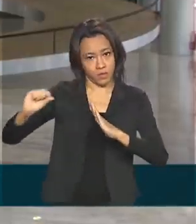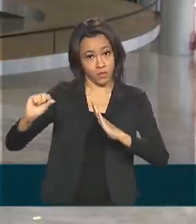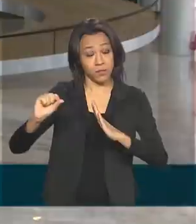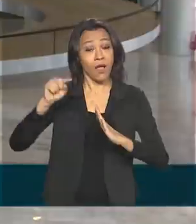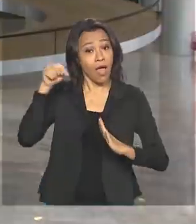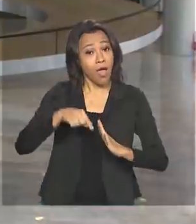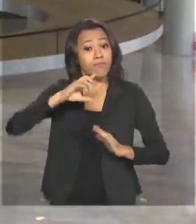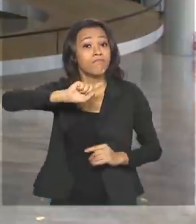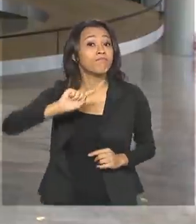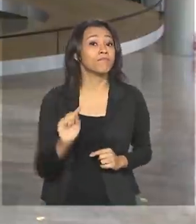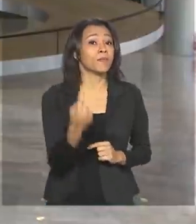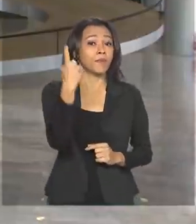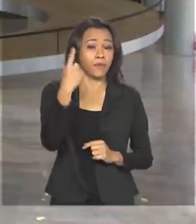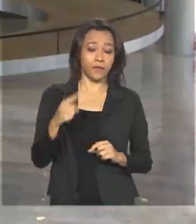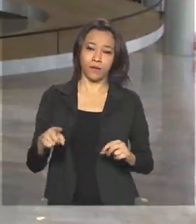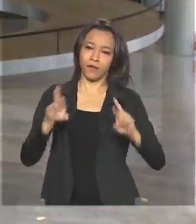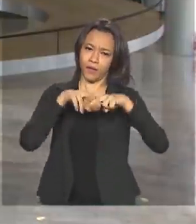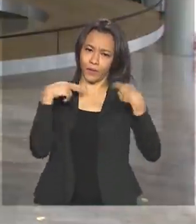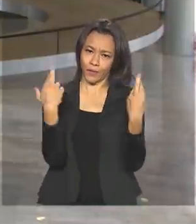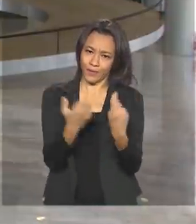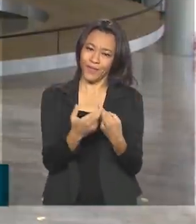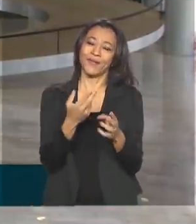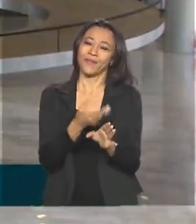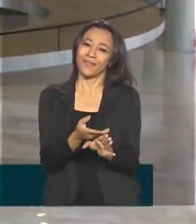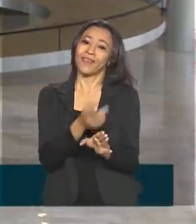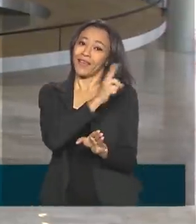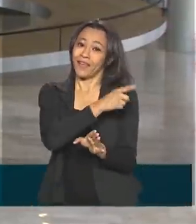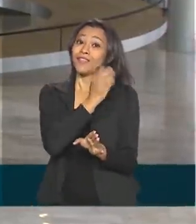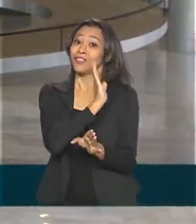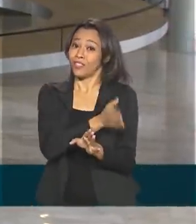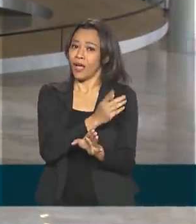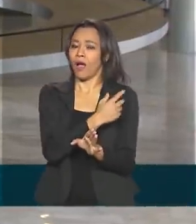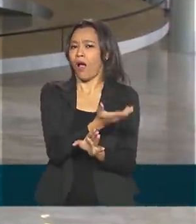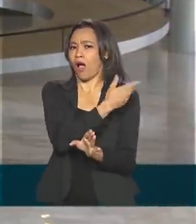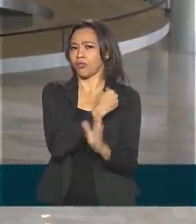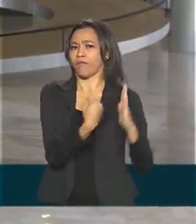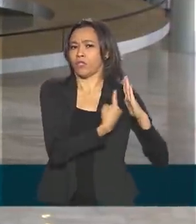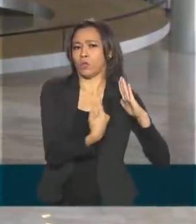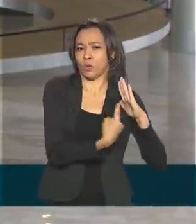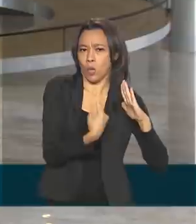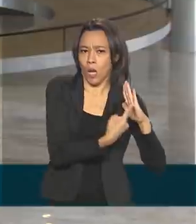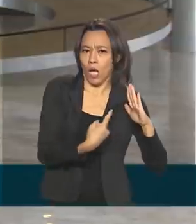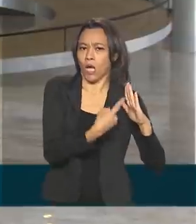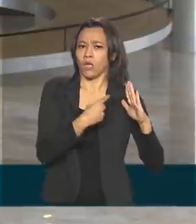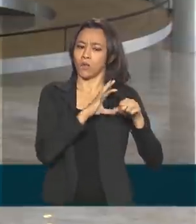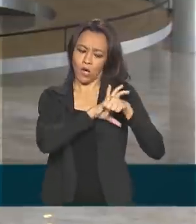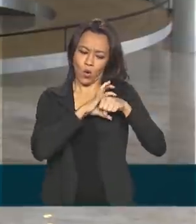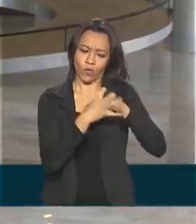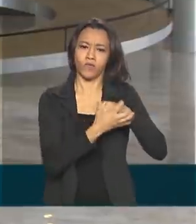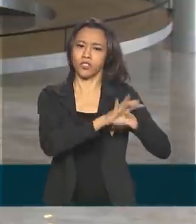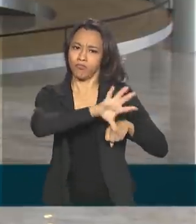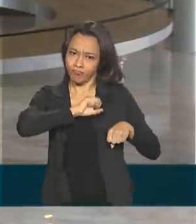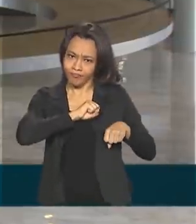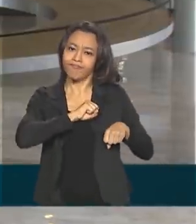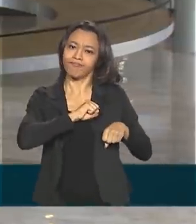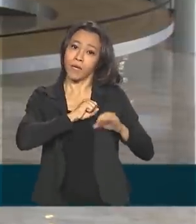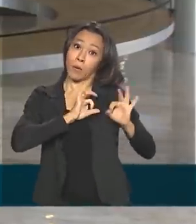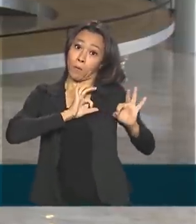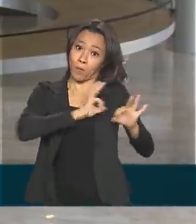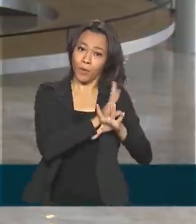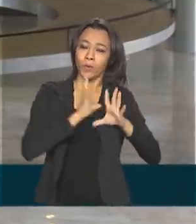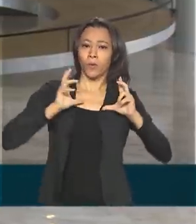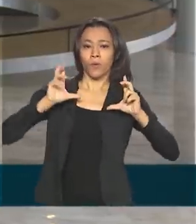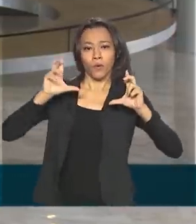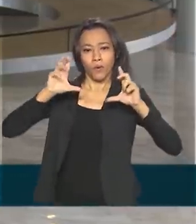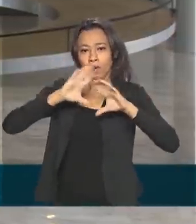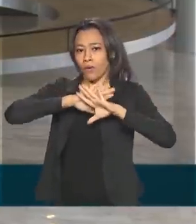essa é a primeira reunião após o presidente Jair Bolsonaro ter cumprido isolamento e ter se recuperado da Covid-19. Essa